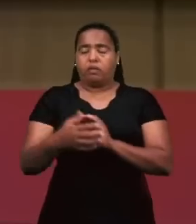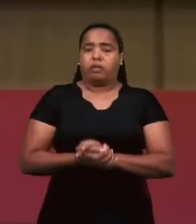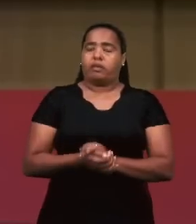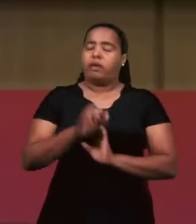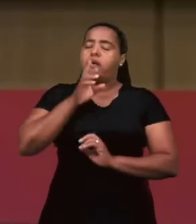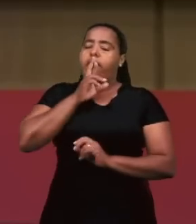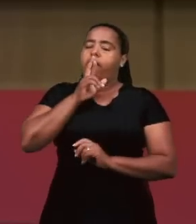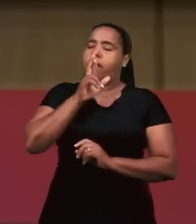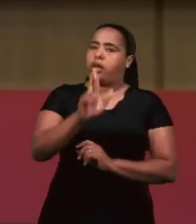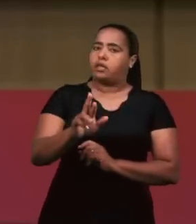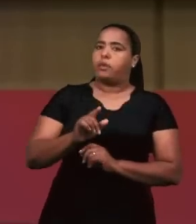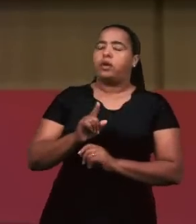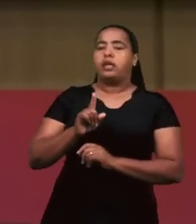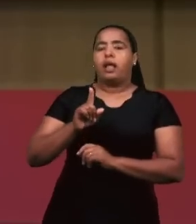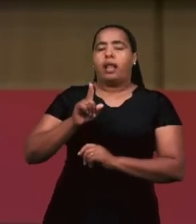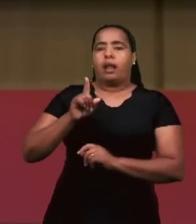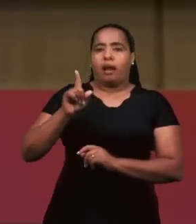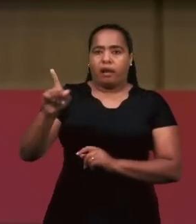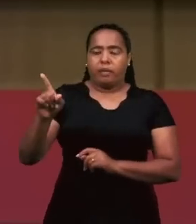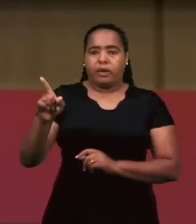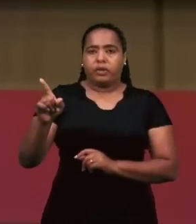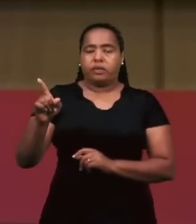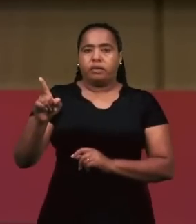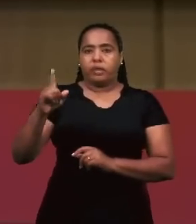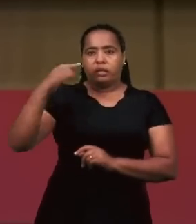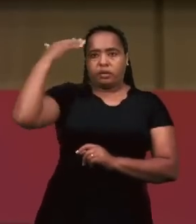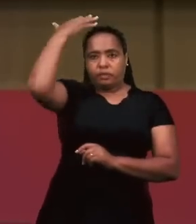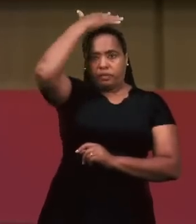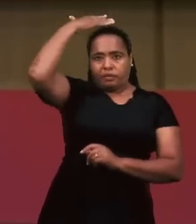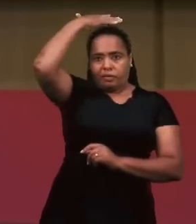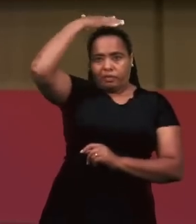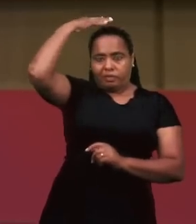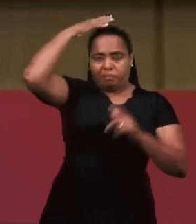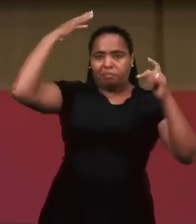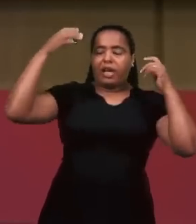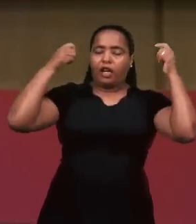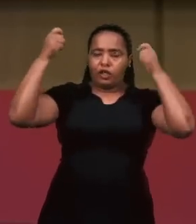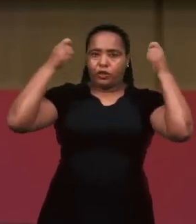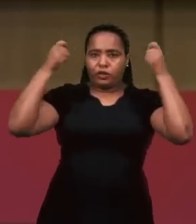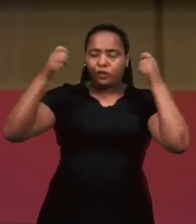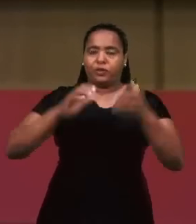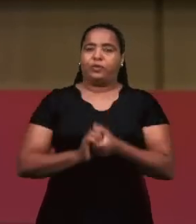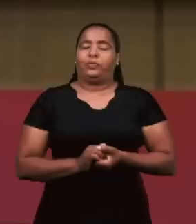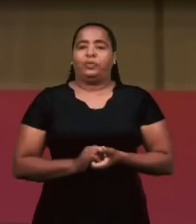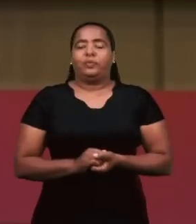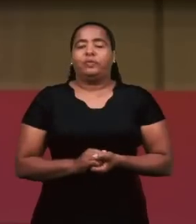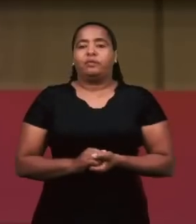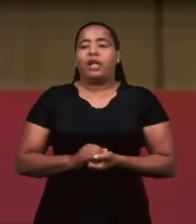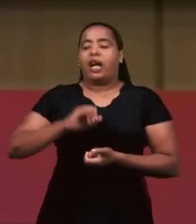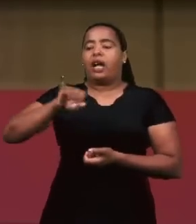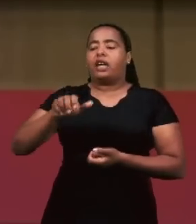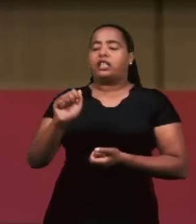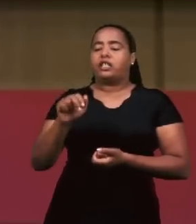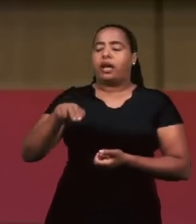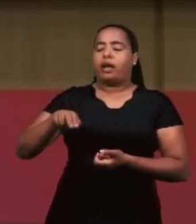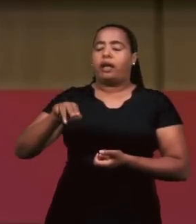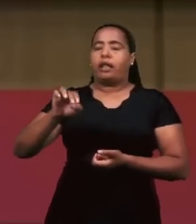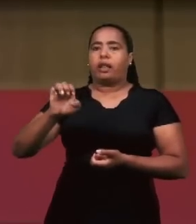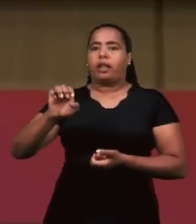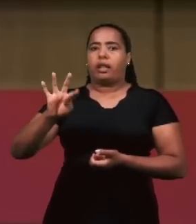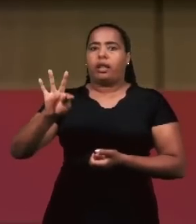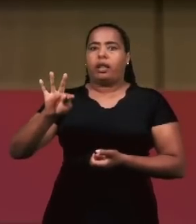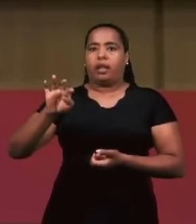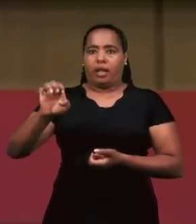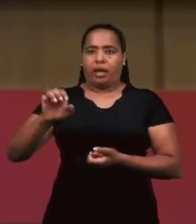resposta que vem lá do México, da nossa irmã Janete. Janet. Ela é do grupo de jovens da